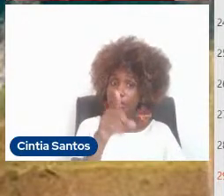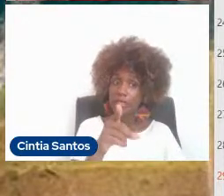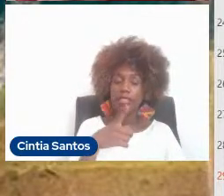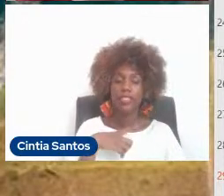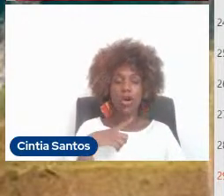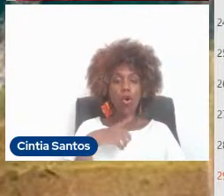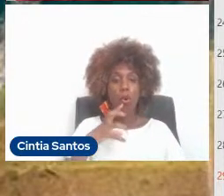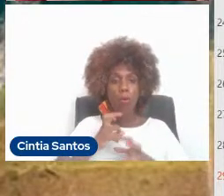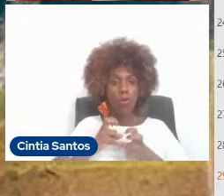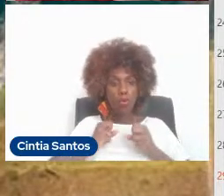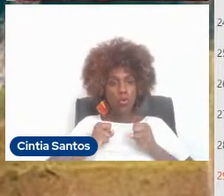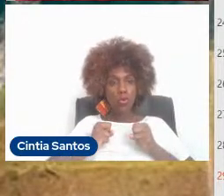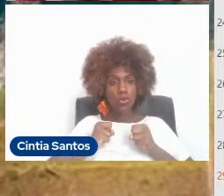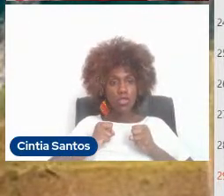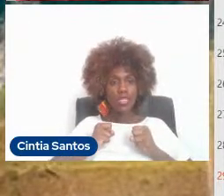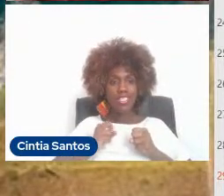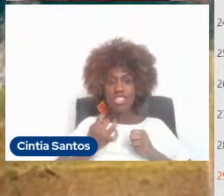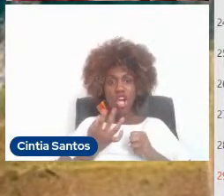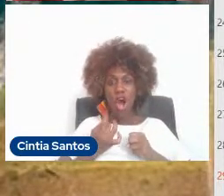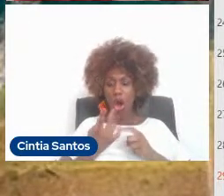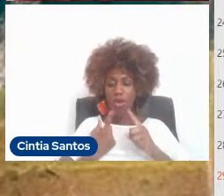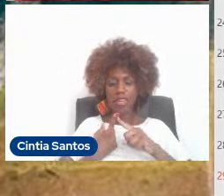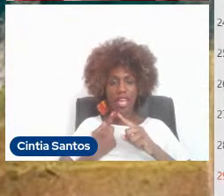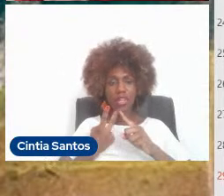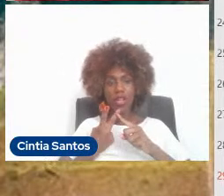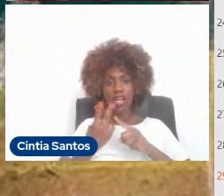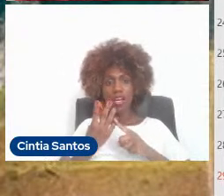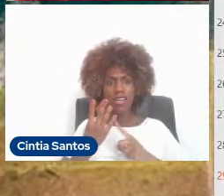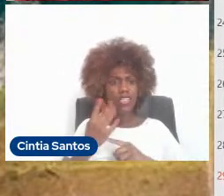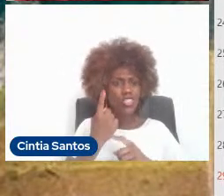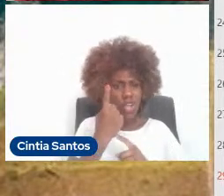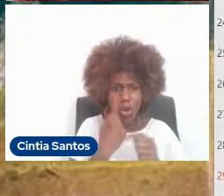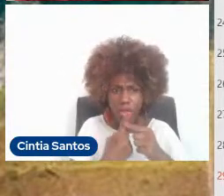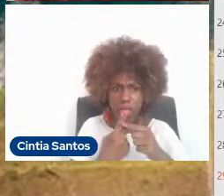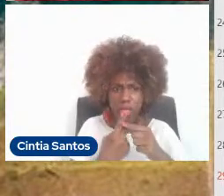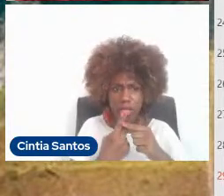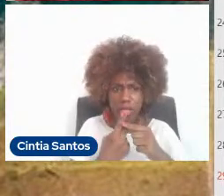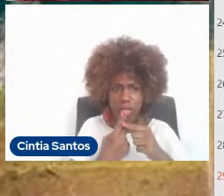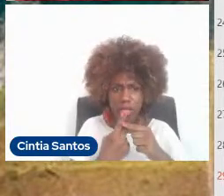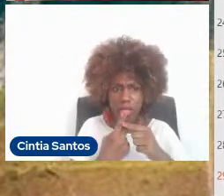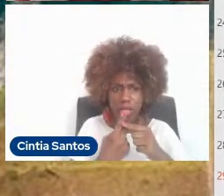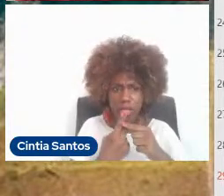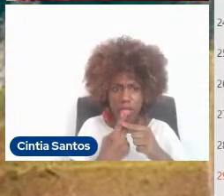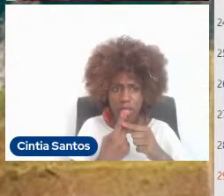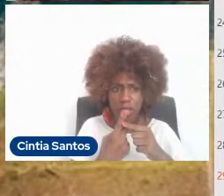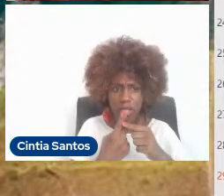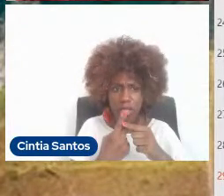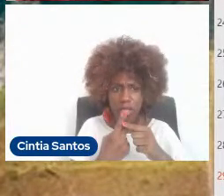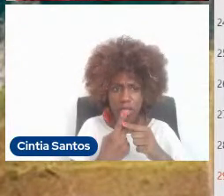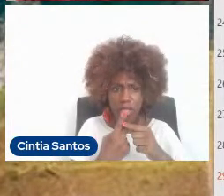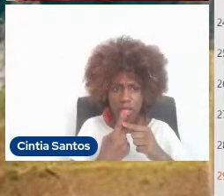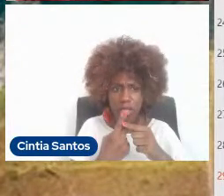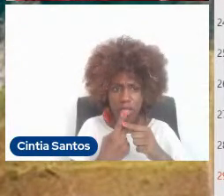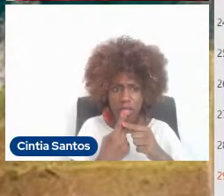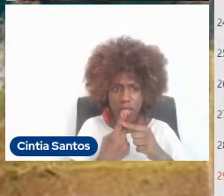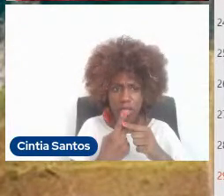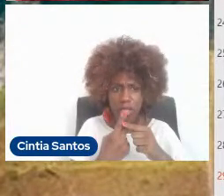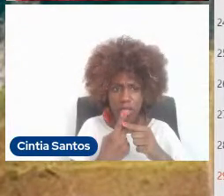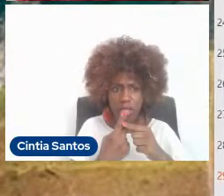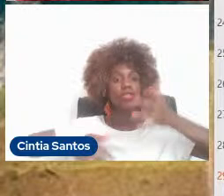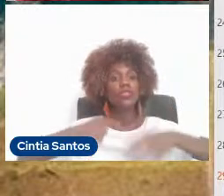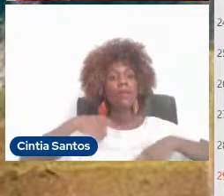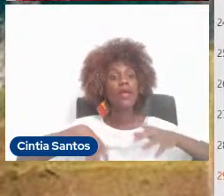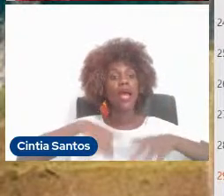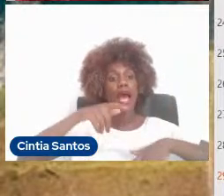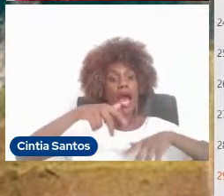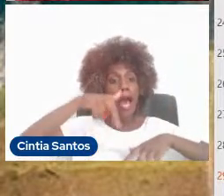isolada, isso aqui é o dedo, isso aqui é a mão, o trabalho só o dedo, só a mão, a gente tem que trabalhar tudo. Então, enquanto eu estou trabalhando o braço, eu tenho que trabalhar a perna,